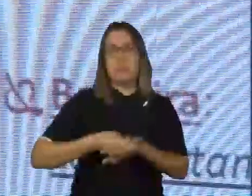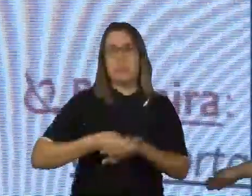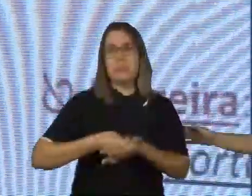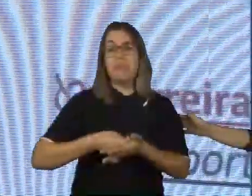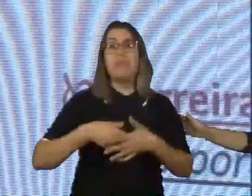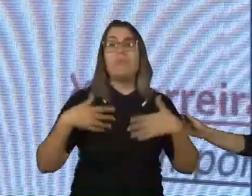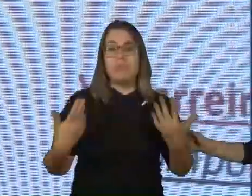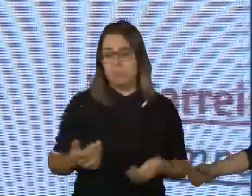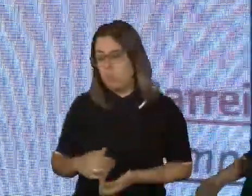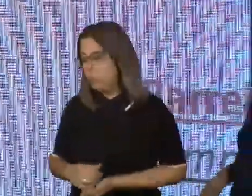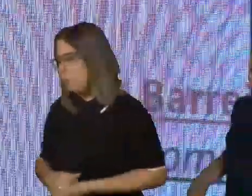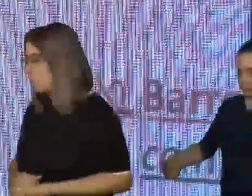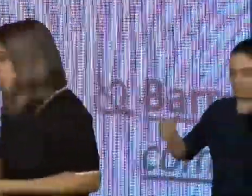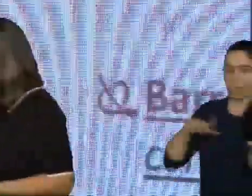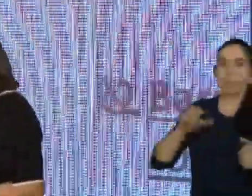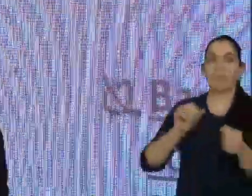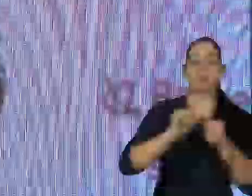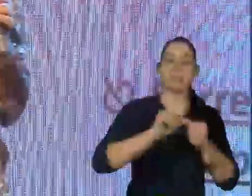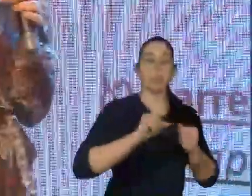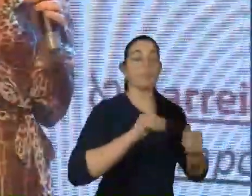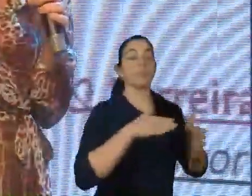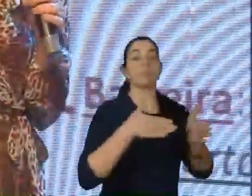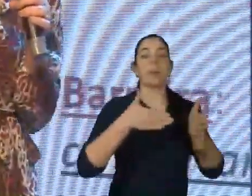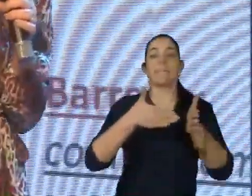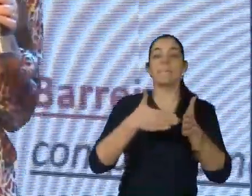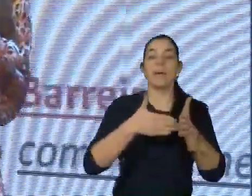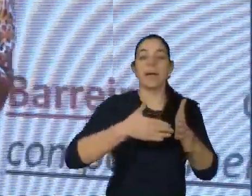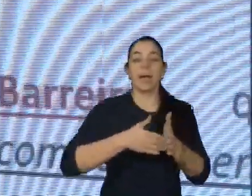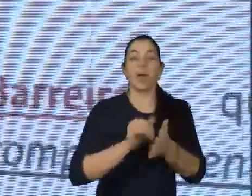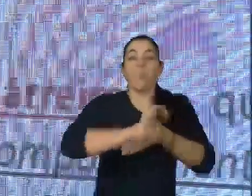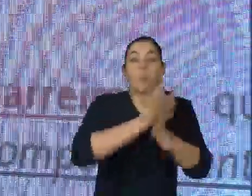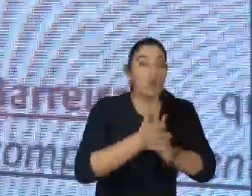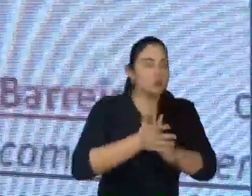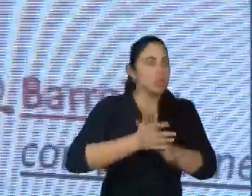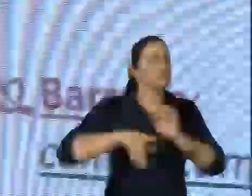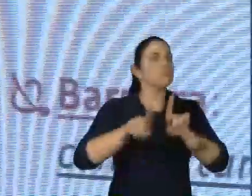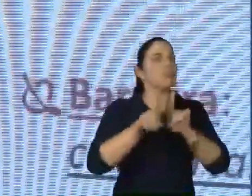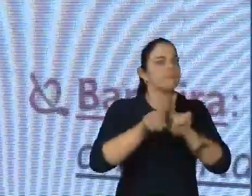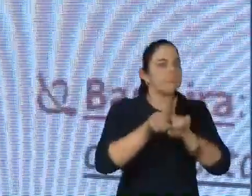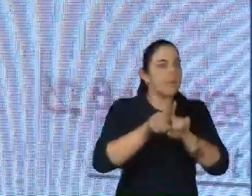A criação de barreiras, o preconceito velado, também é crime.